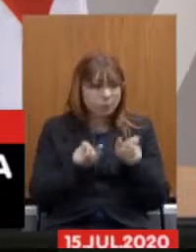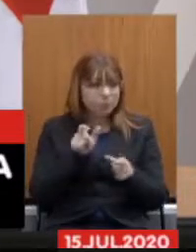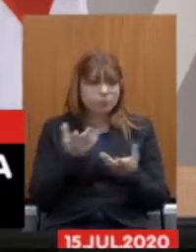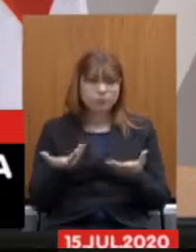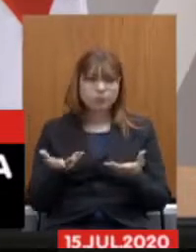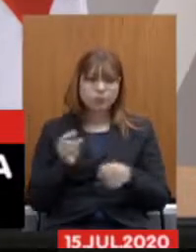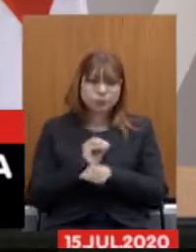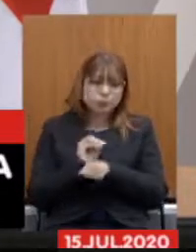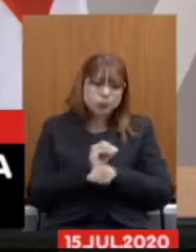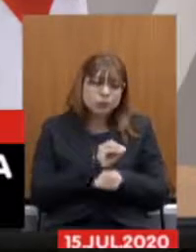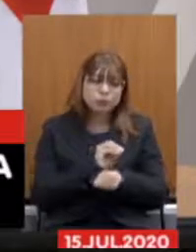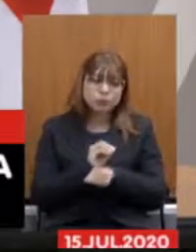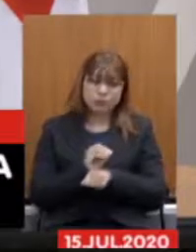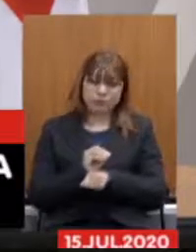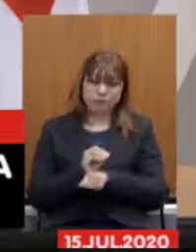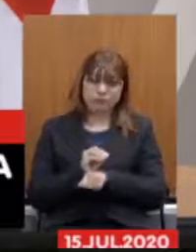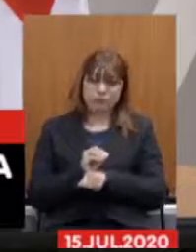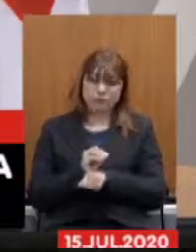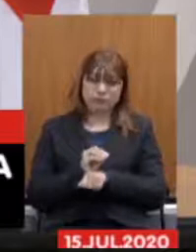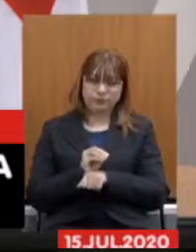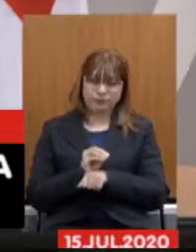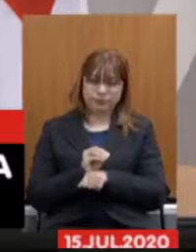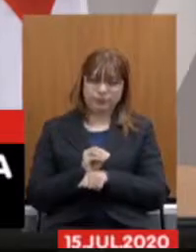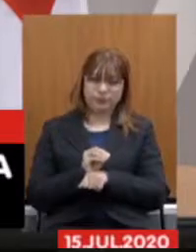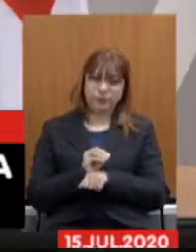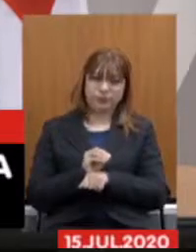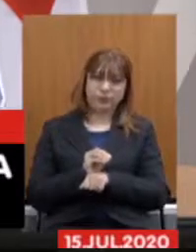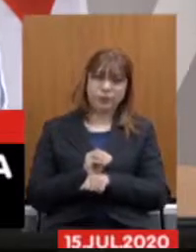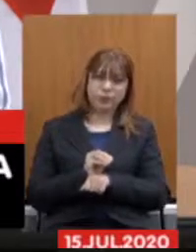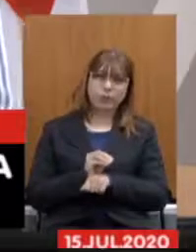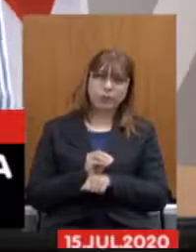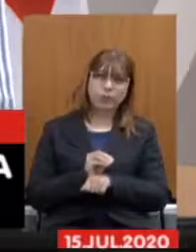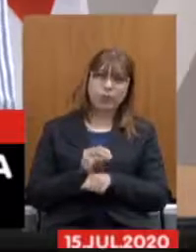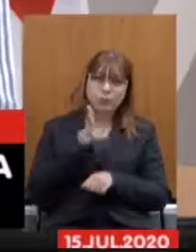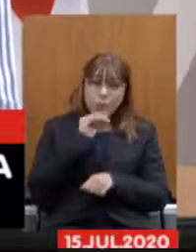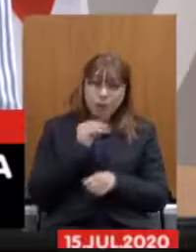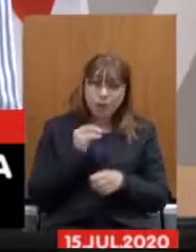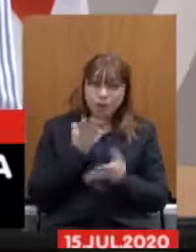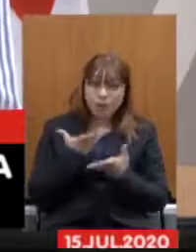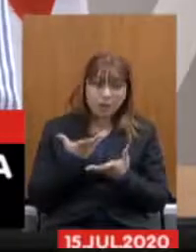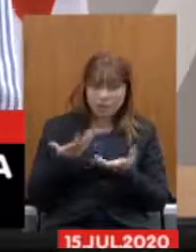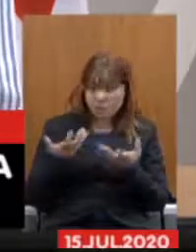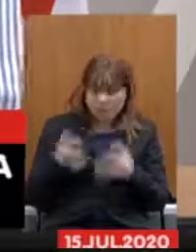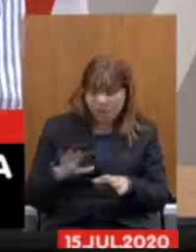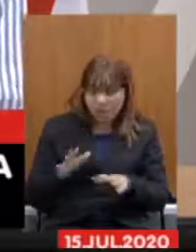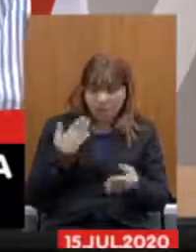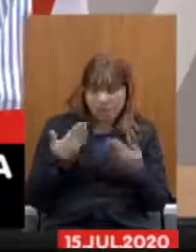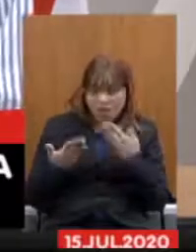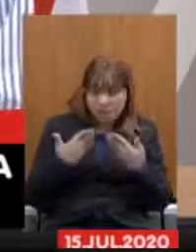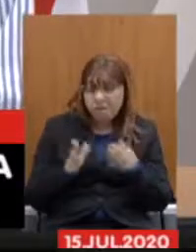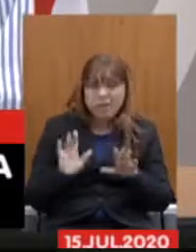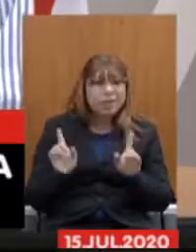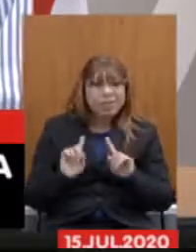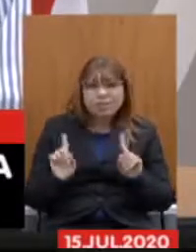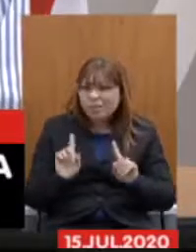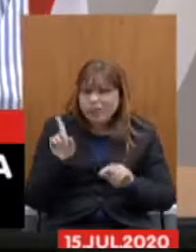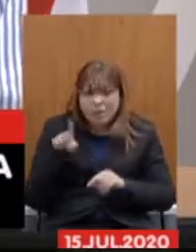nenhum trabalhador se furta a fazer esse debate queremos fazer esse debate